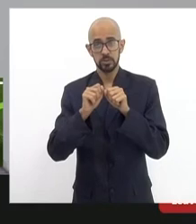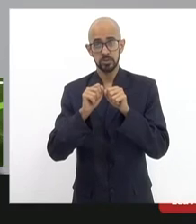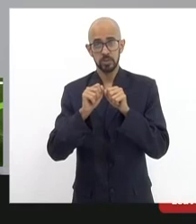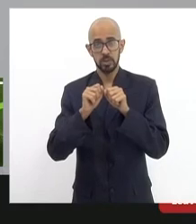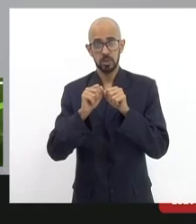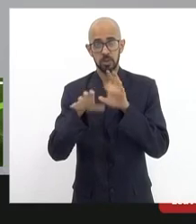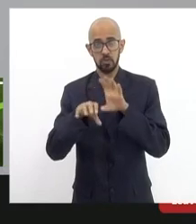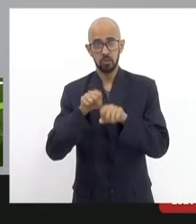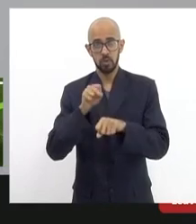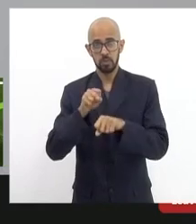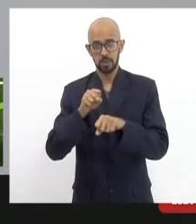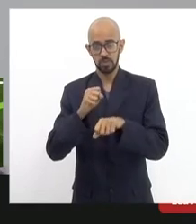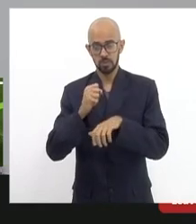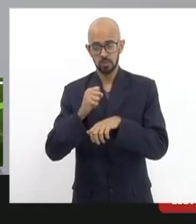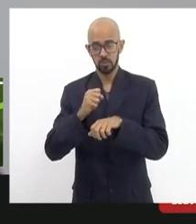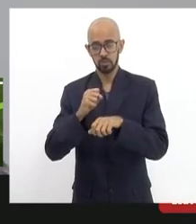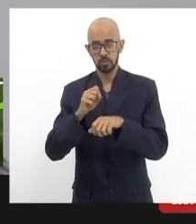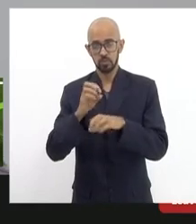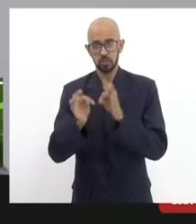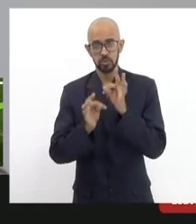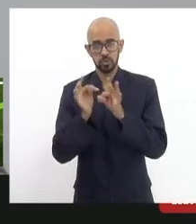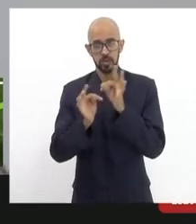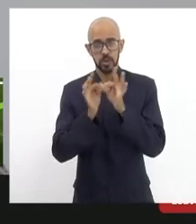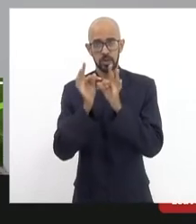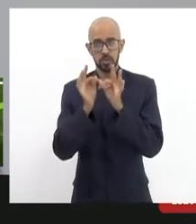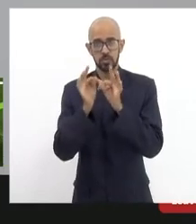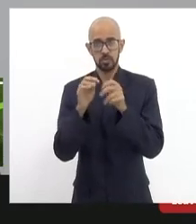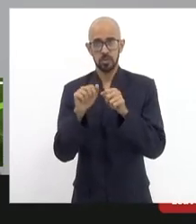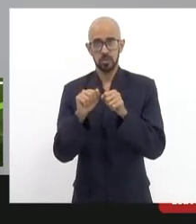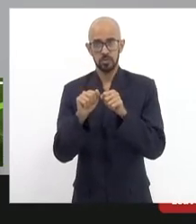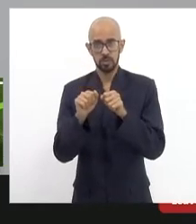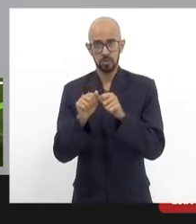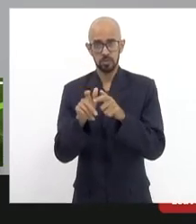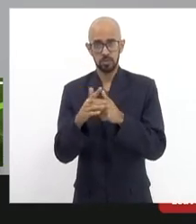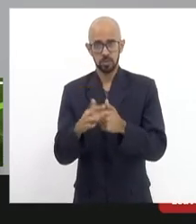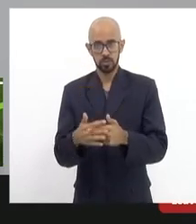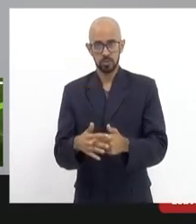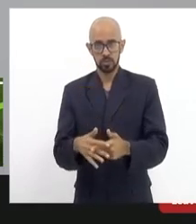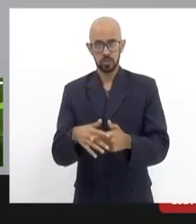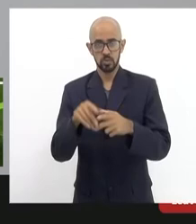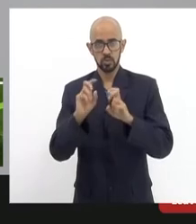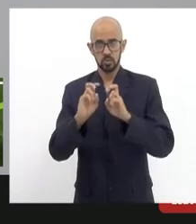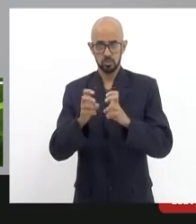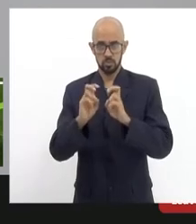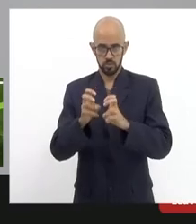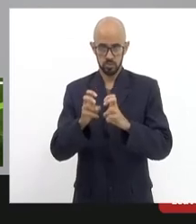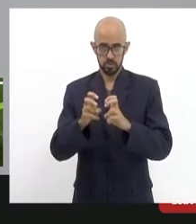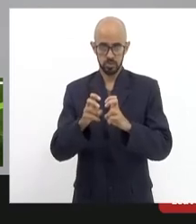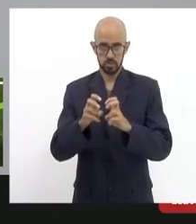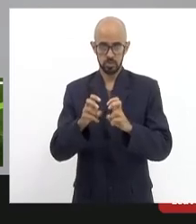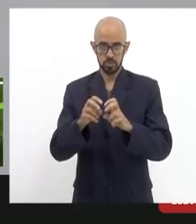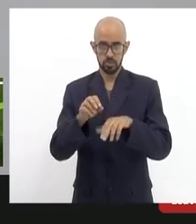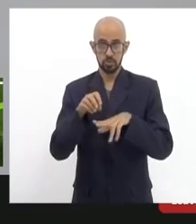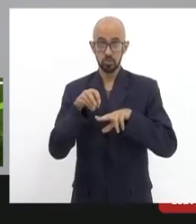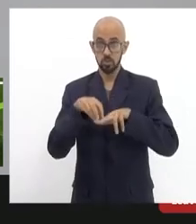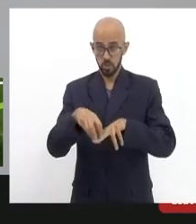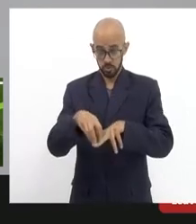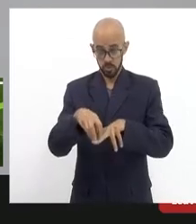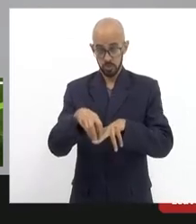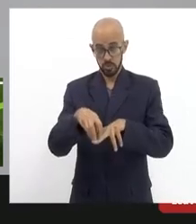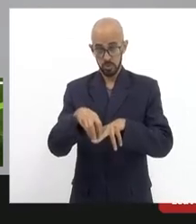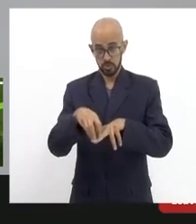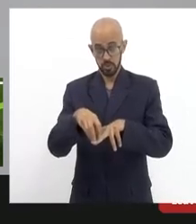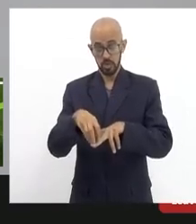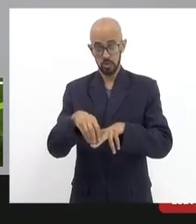para operar a manutenção dos bondes do nosso sistema então assim eu acho que inclusive Mink esses recursos do